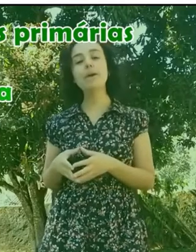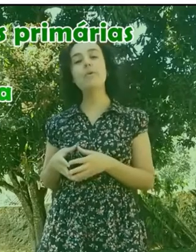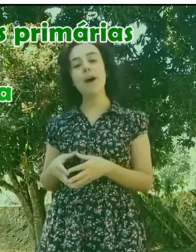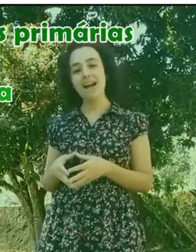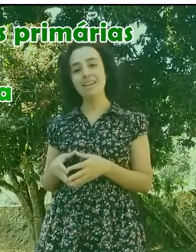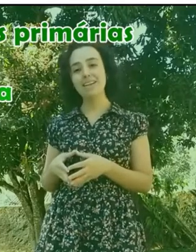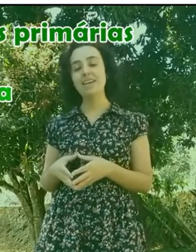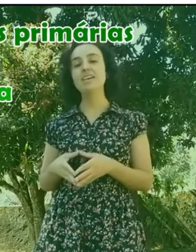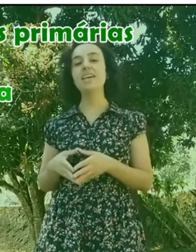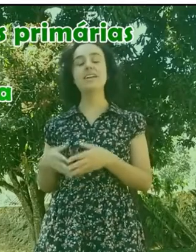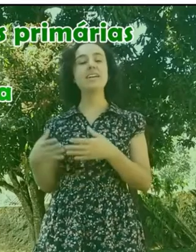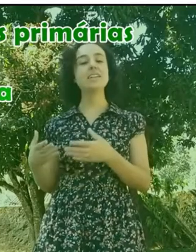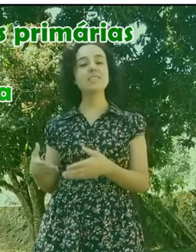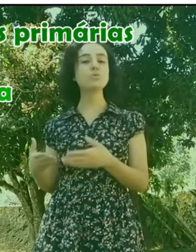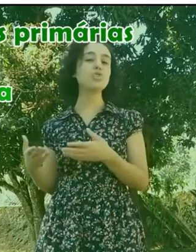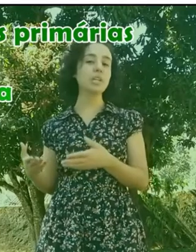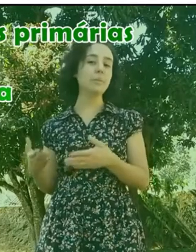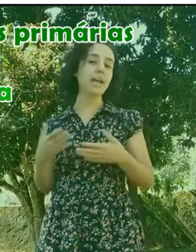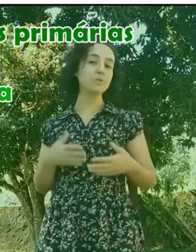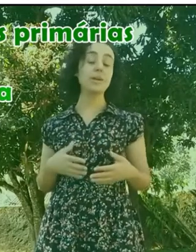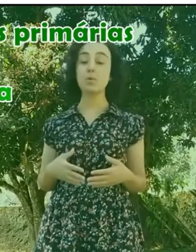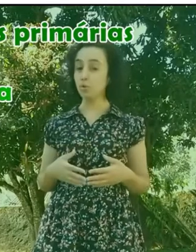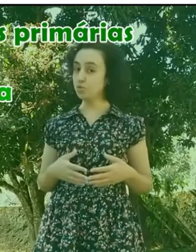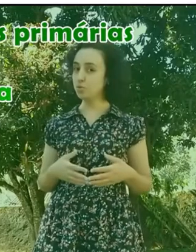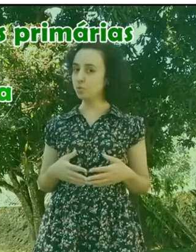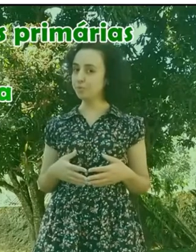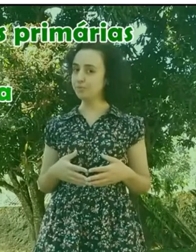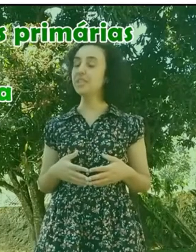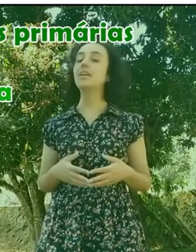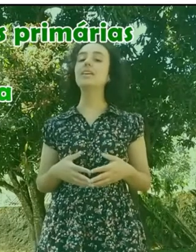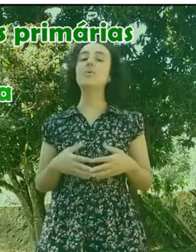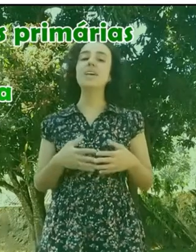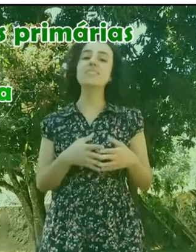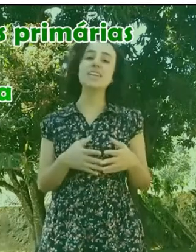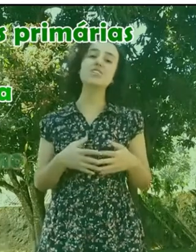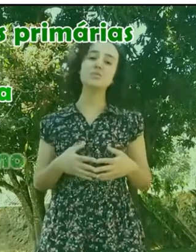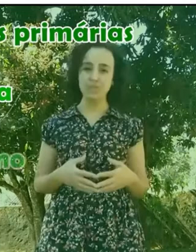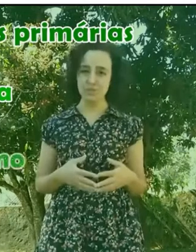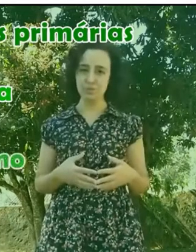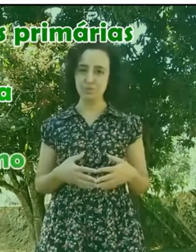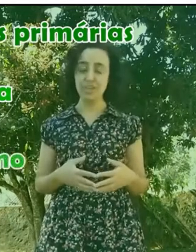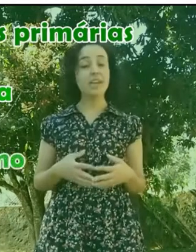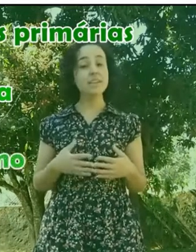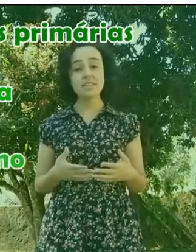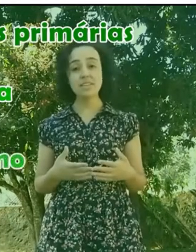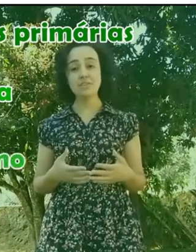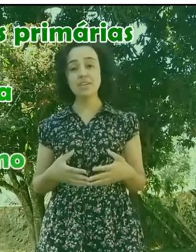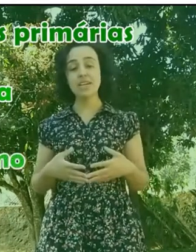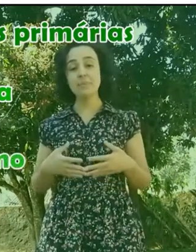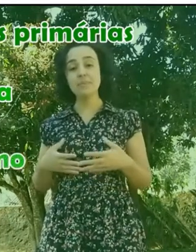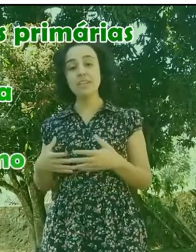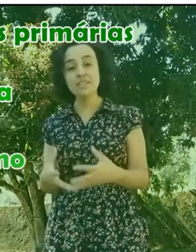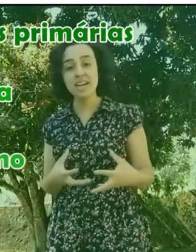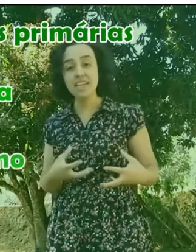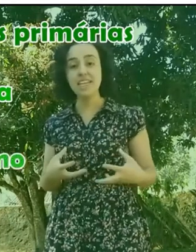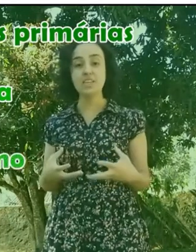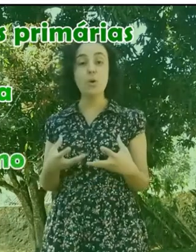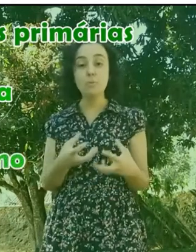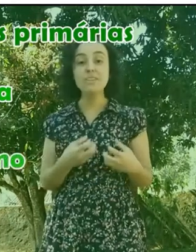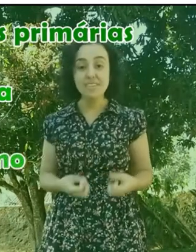A pecuária, que é a criação de animais para o consumo. E o extrativismo, que significa